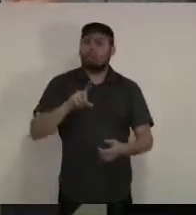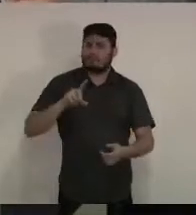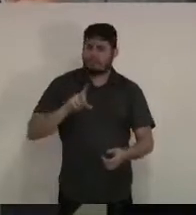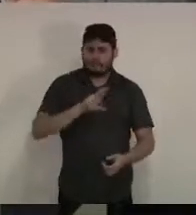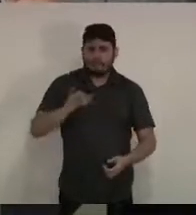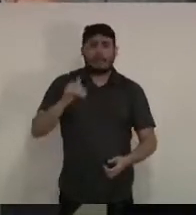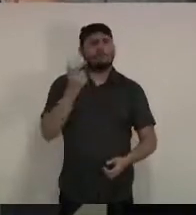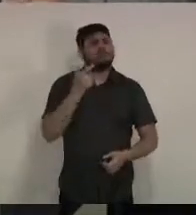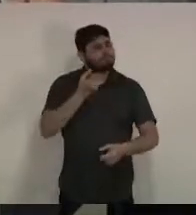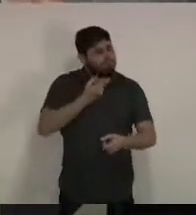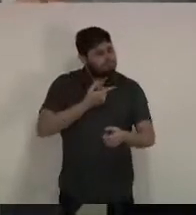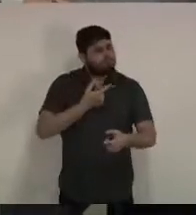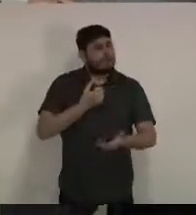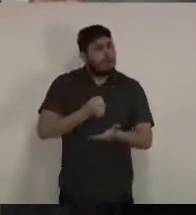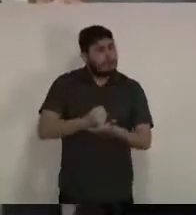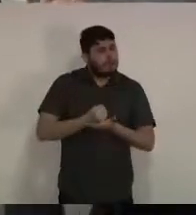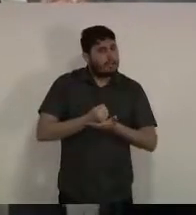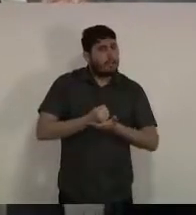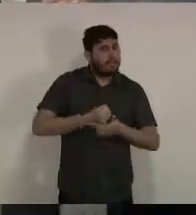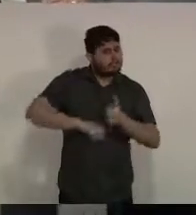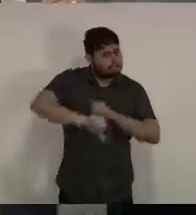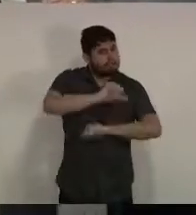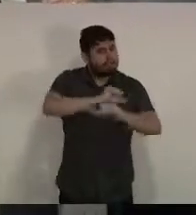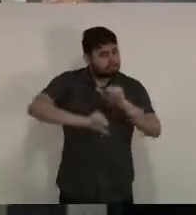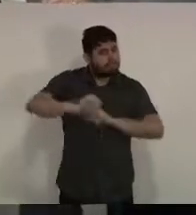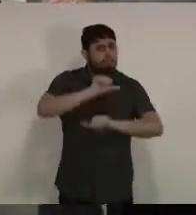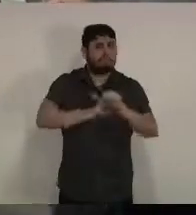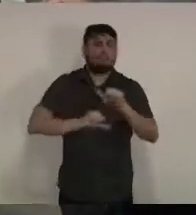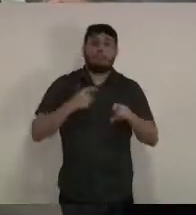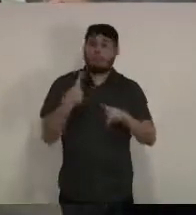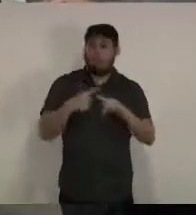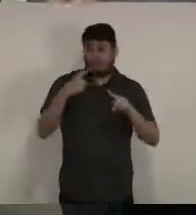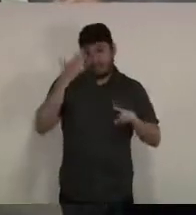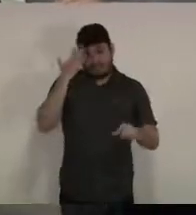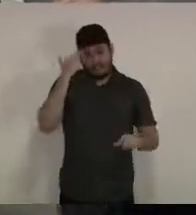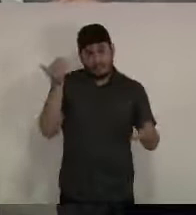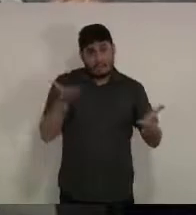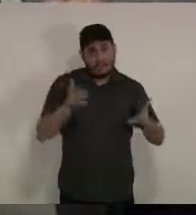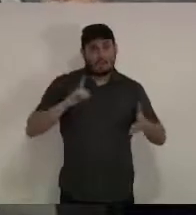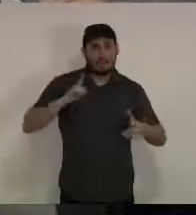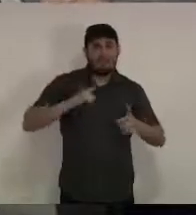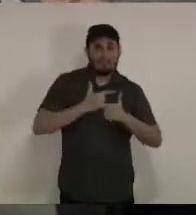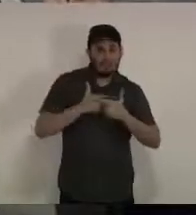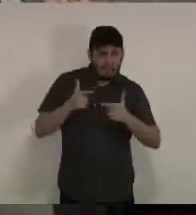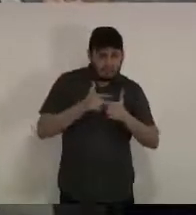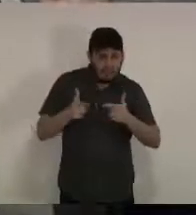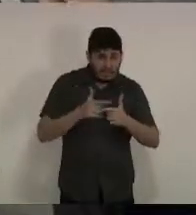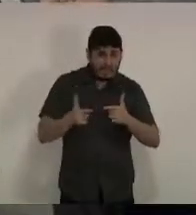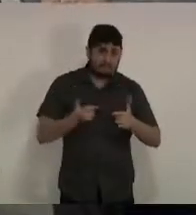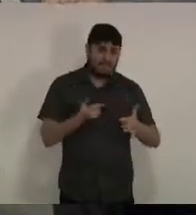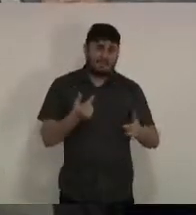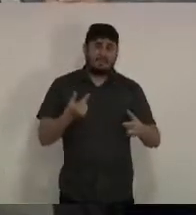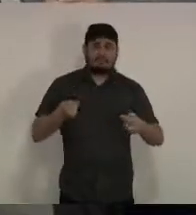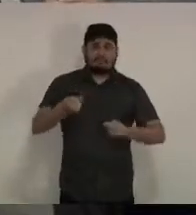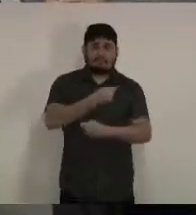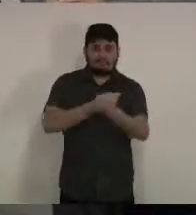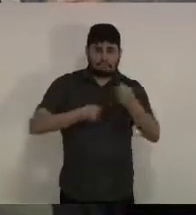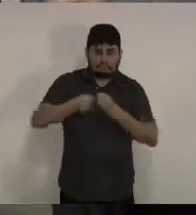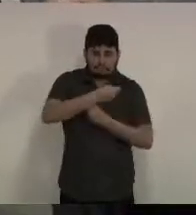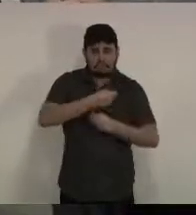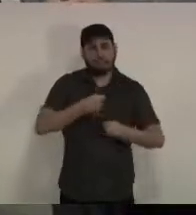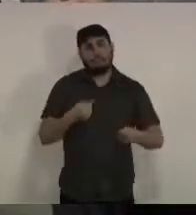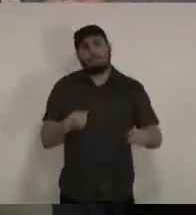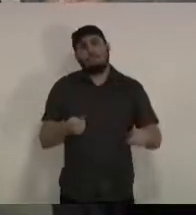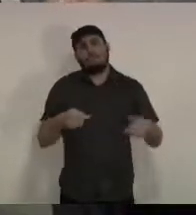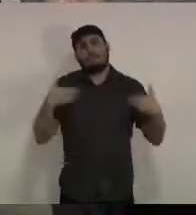para fazer o isolamento social, da crise econômica, do maior empobrecimento da nossa população. Essas medidas